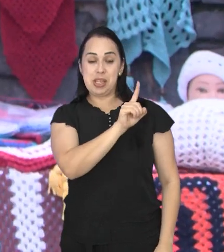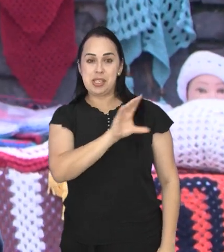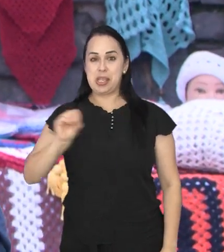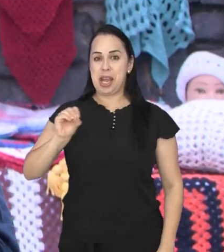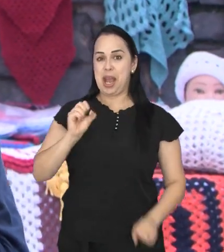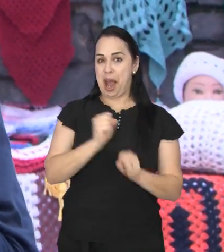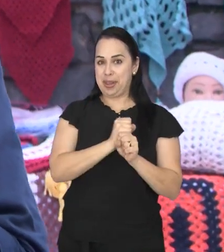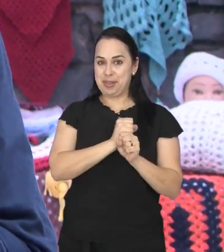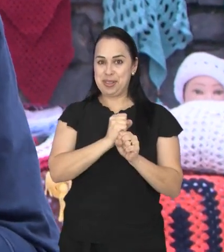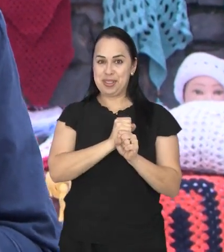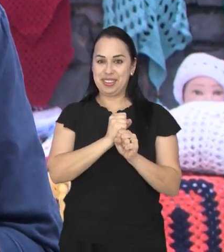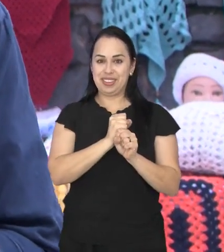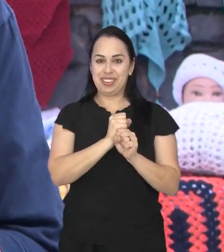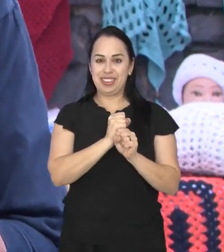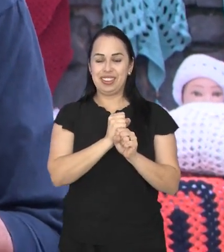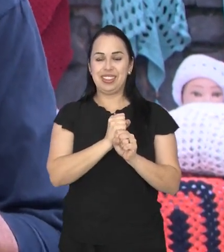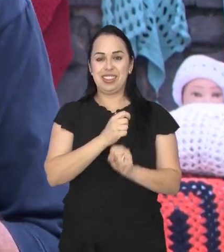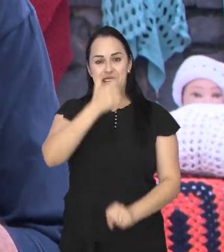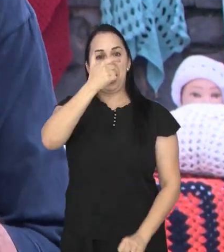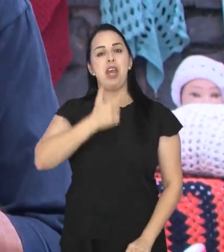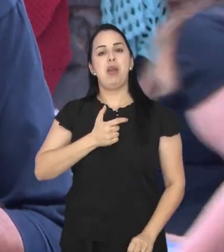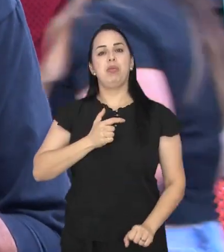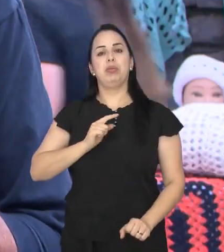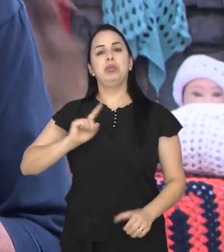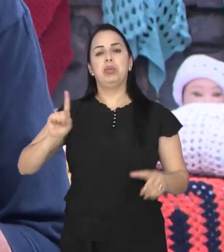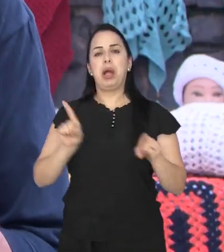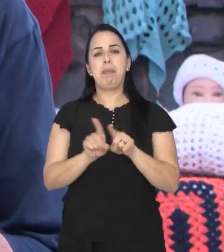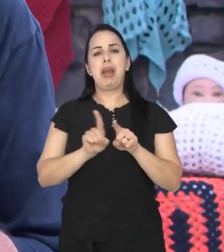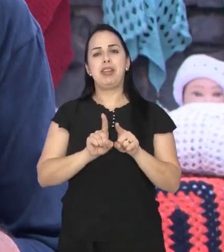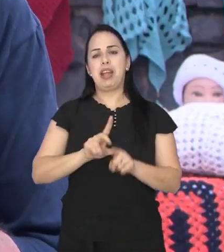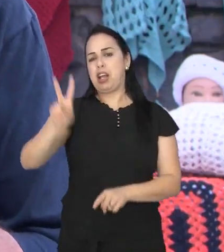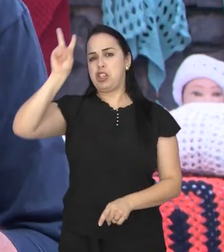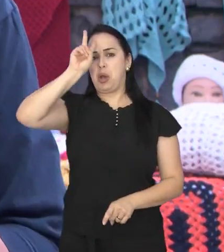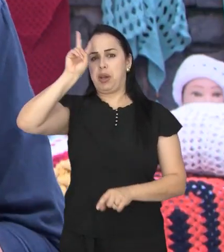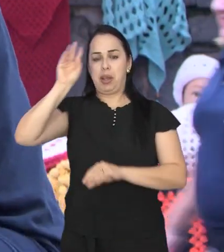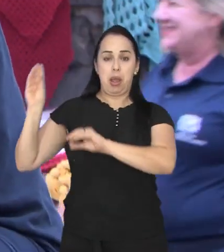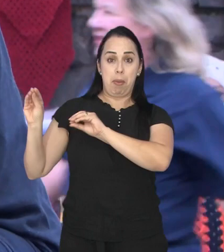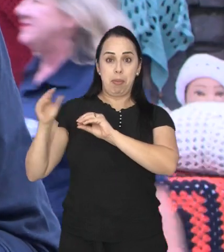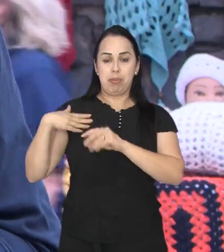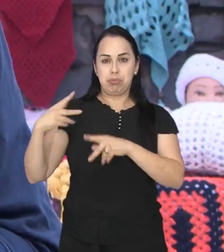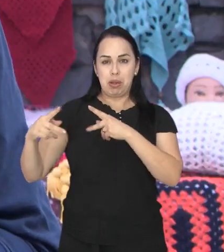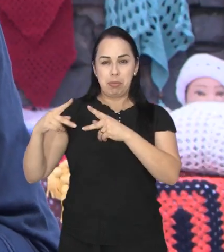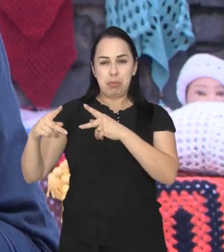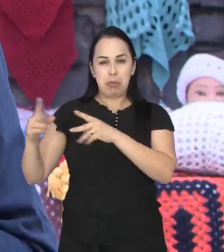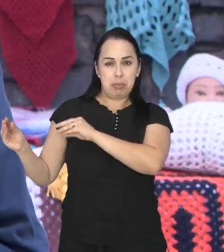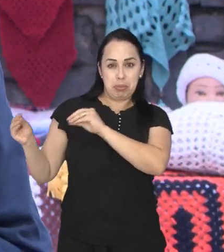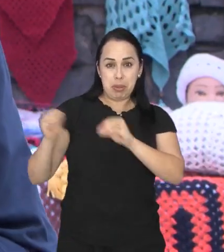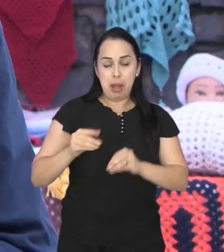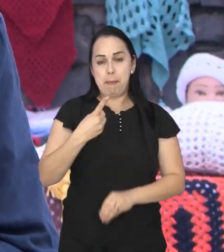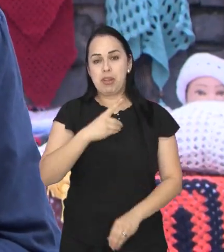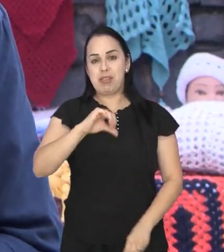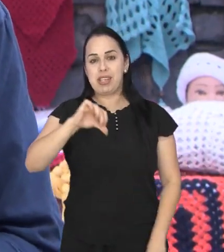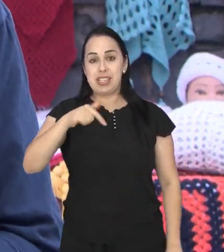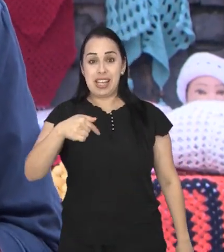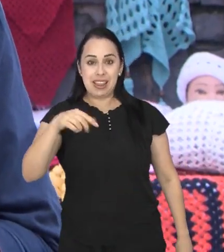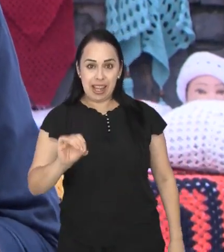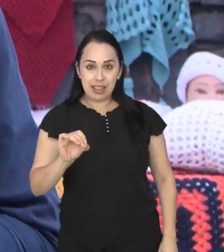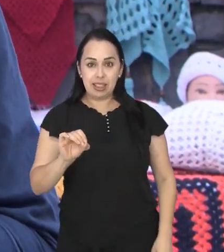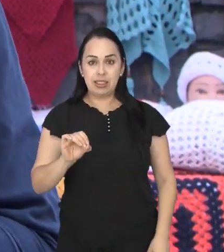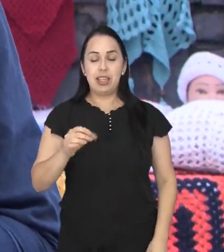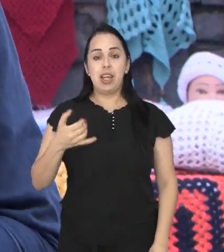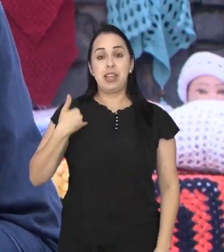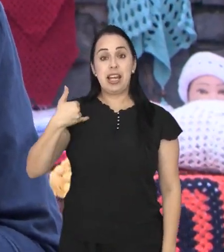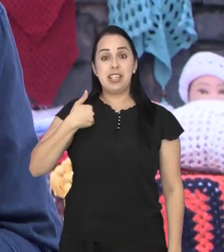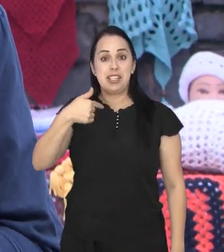completando os seus 100 anos. Eu faço parte dessa história do mercado que vim para São José dos Campos em 1970. Já com